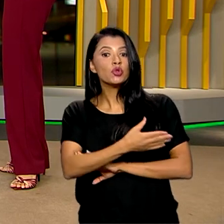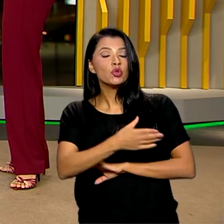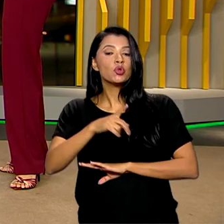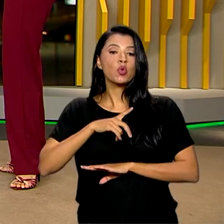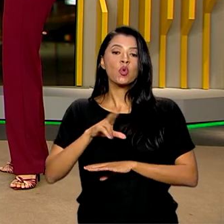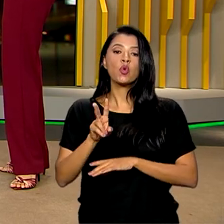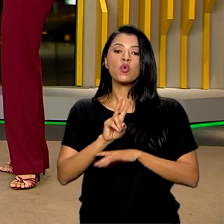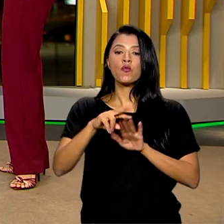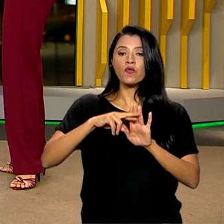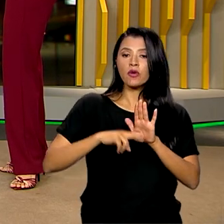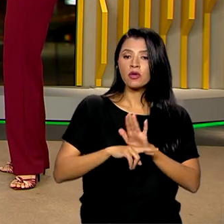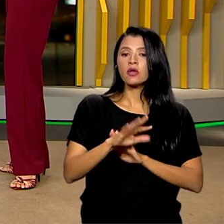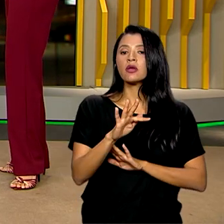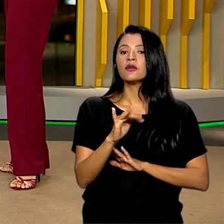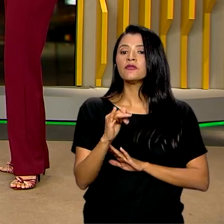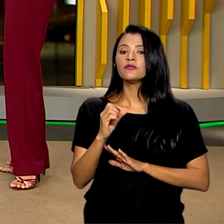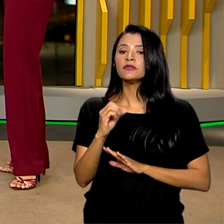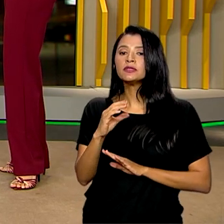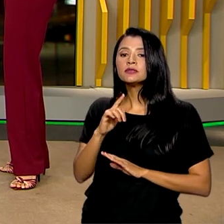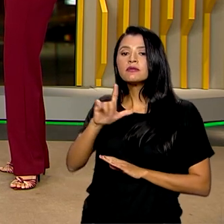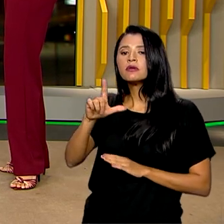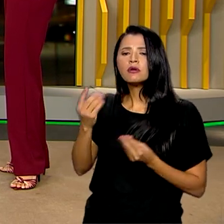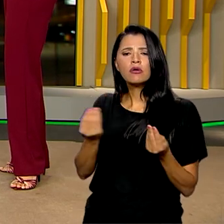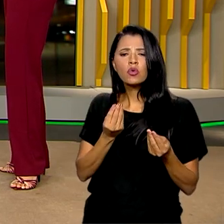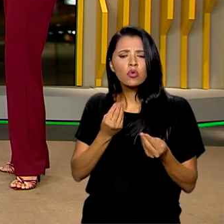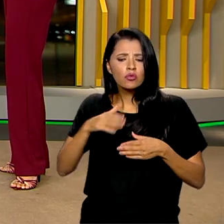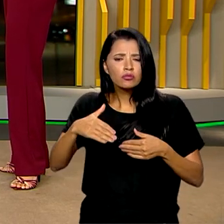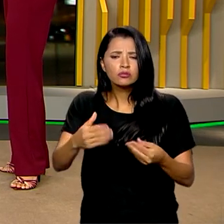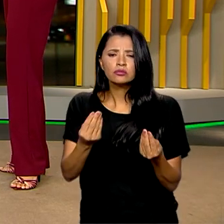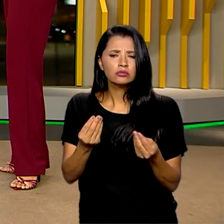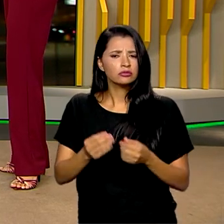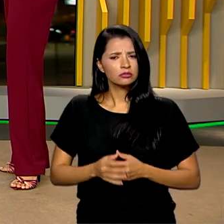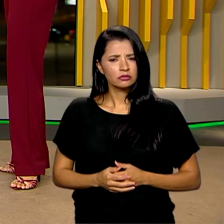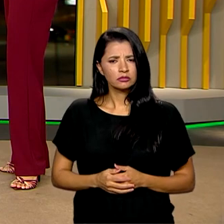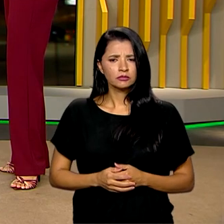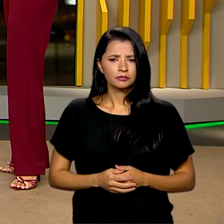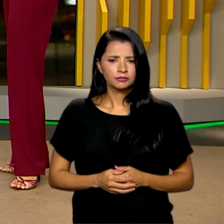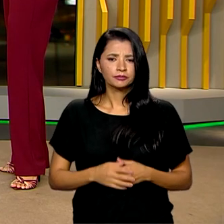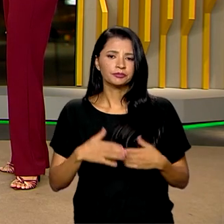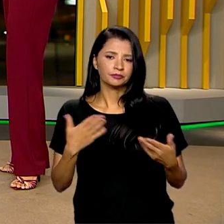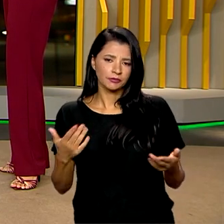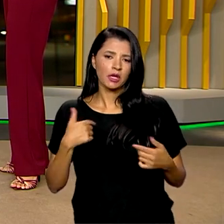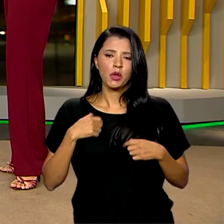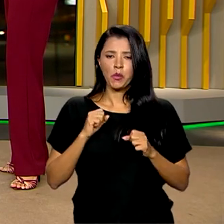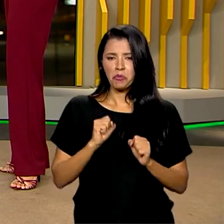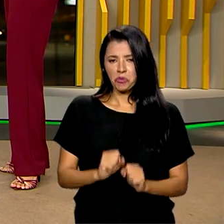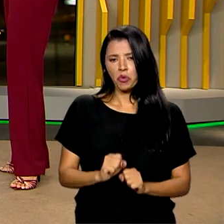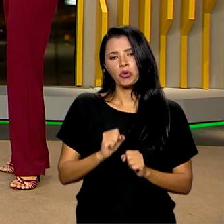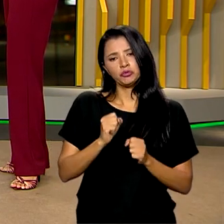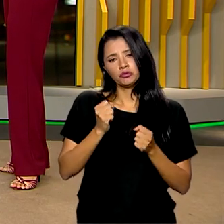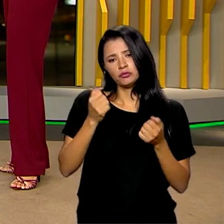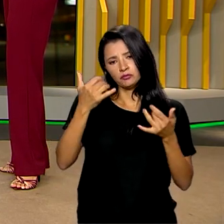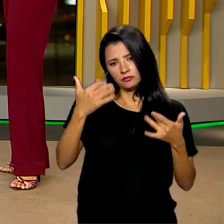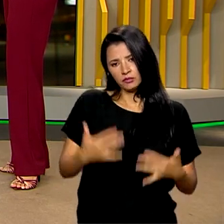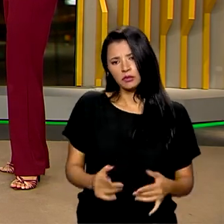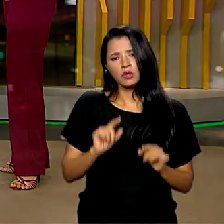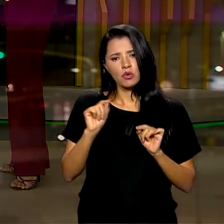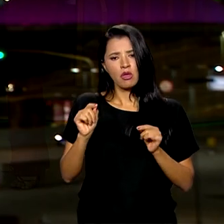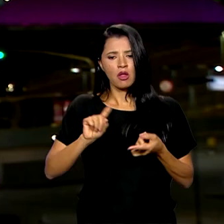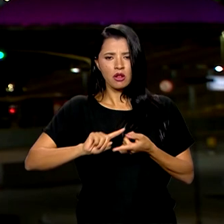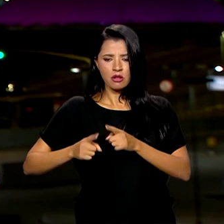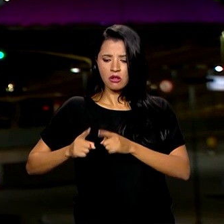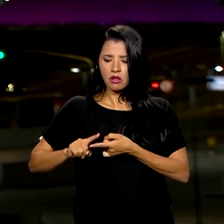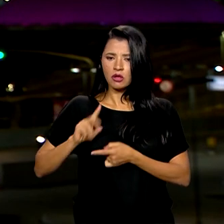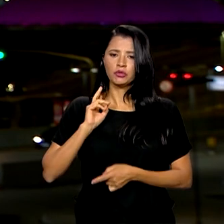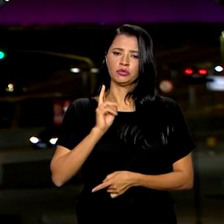fiscal. Como é que está o andamento dessa matéria? Olha, Ana, eu poderia dizer que as negociações